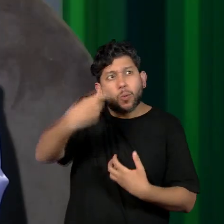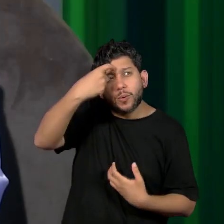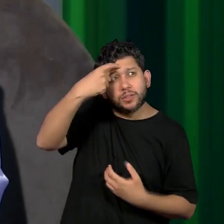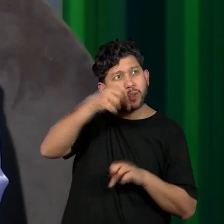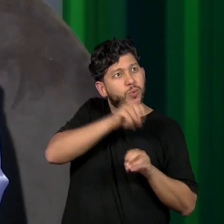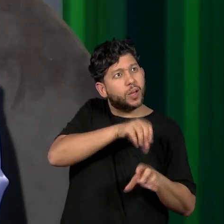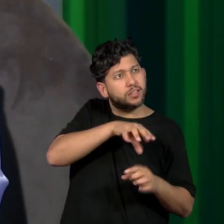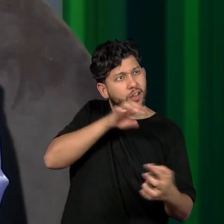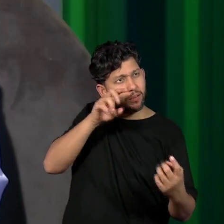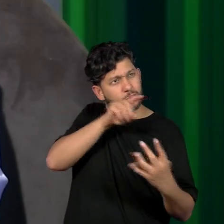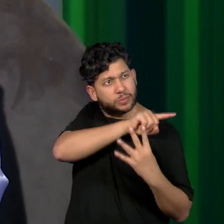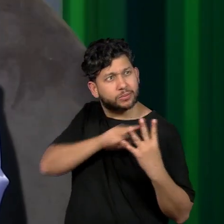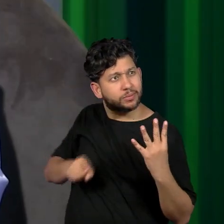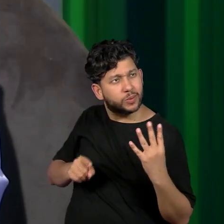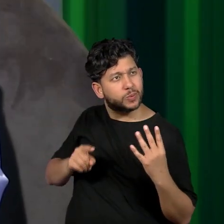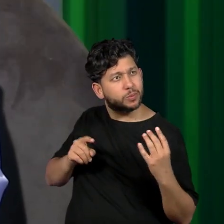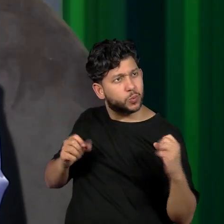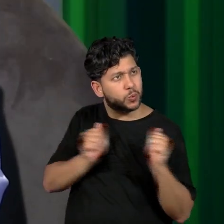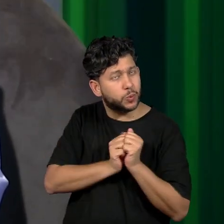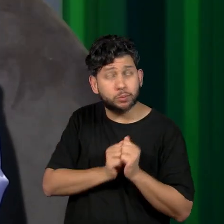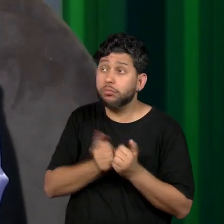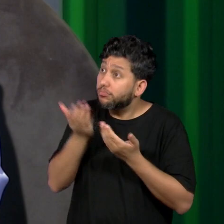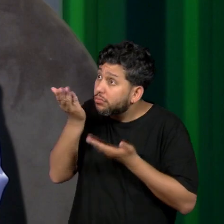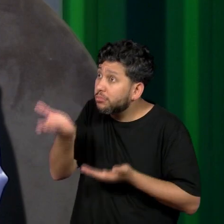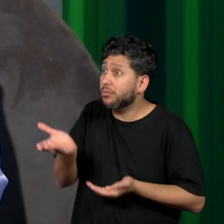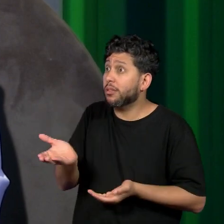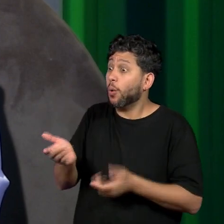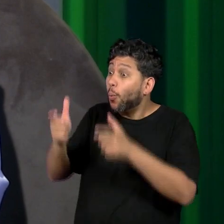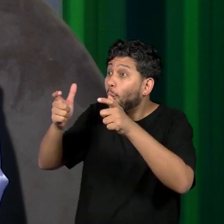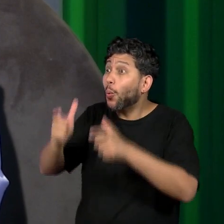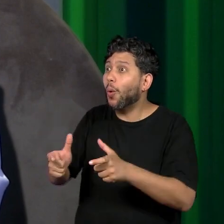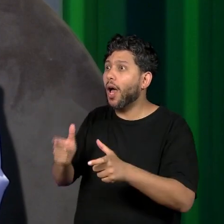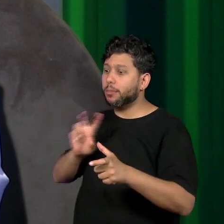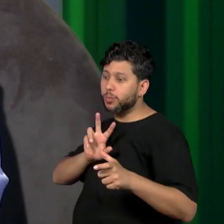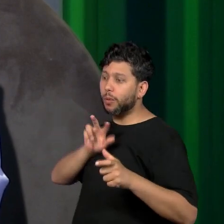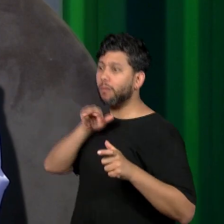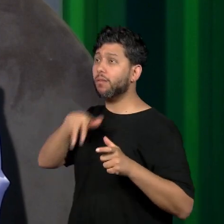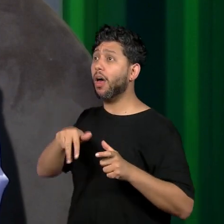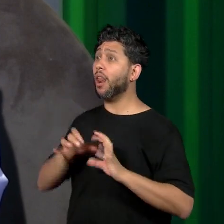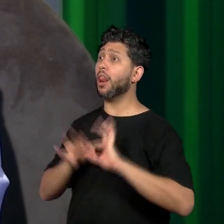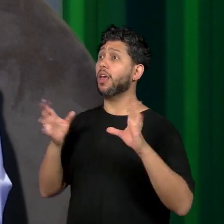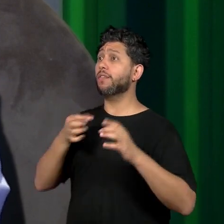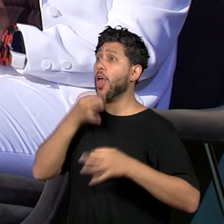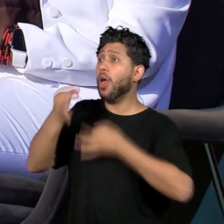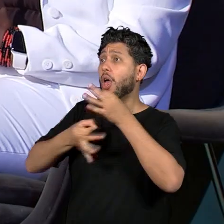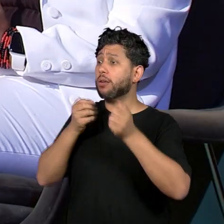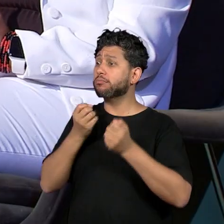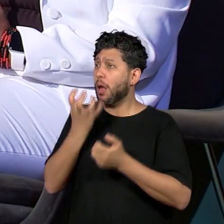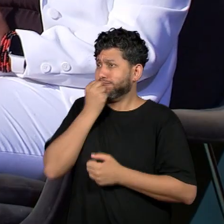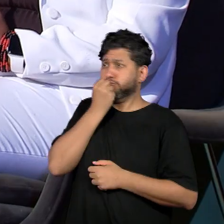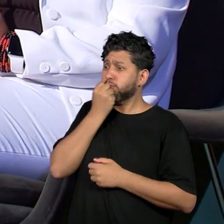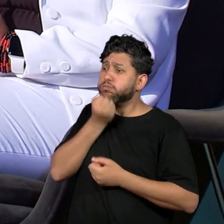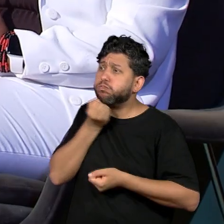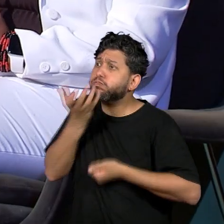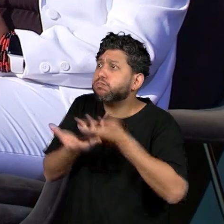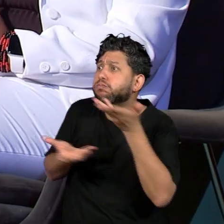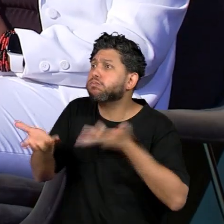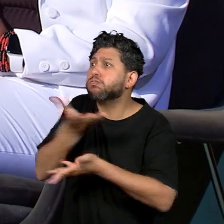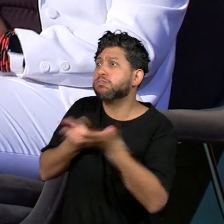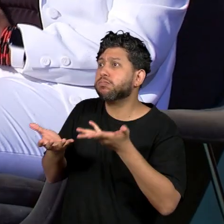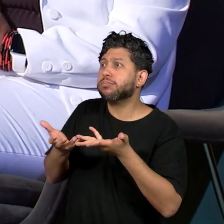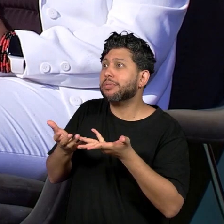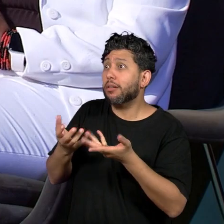importante abrirmos espaços de discussão para que haja reflexão. Não tem como não ter a informação